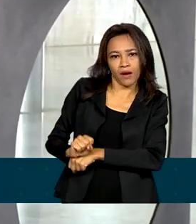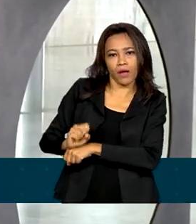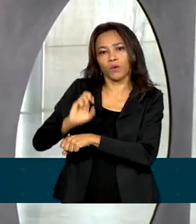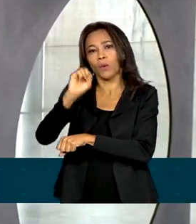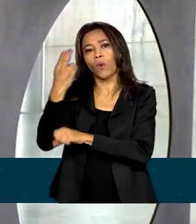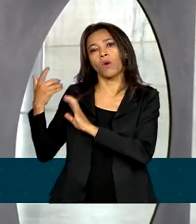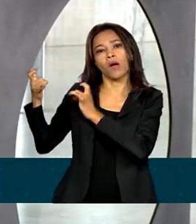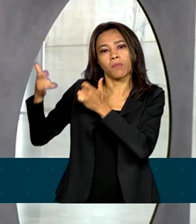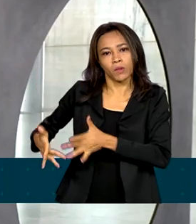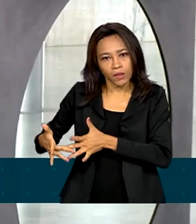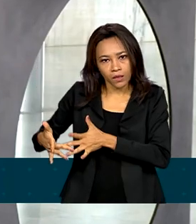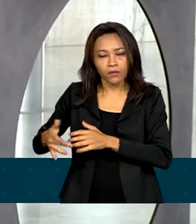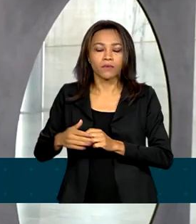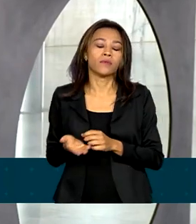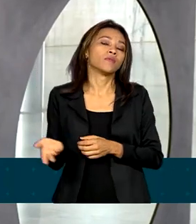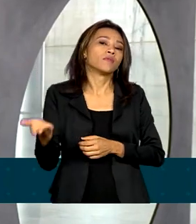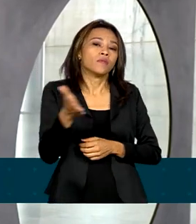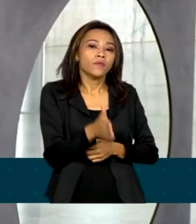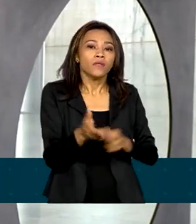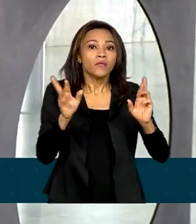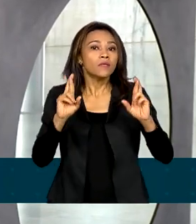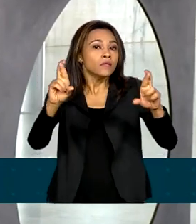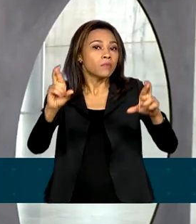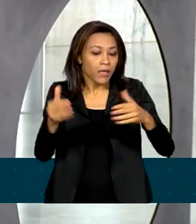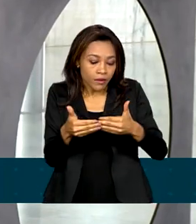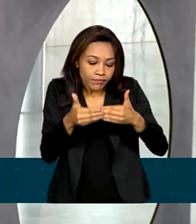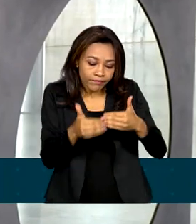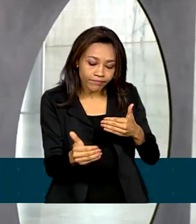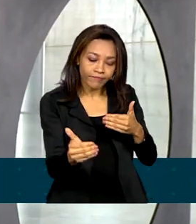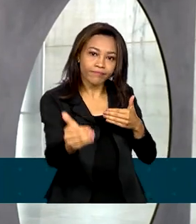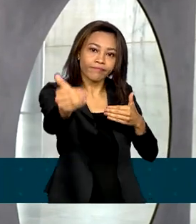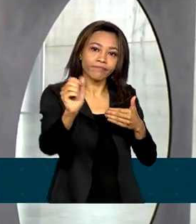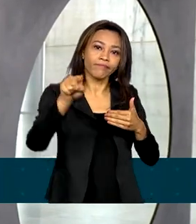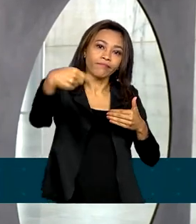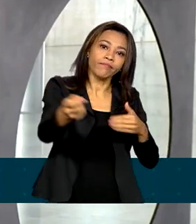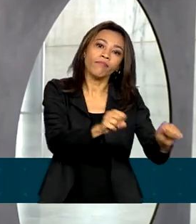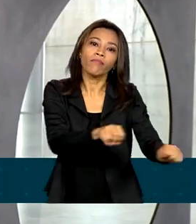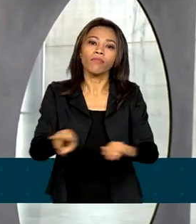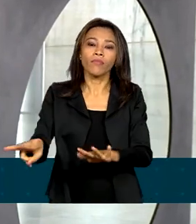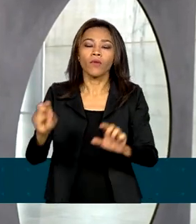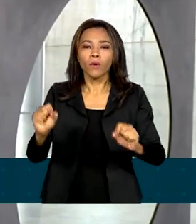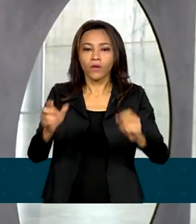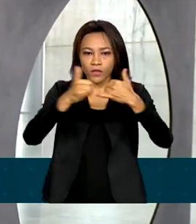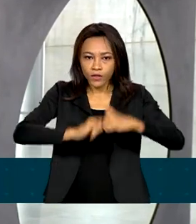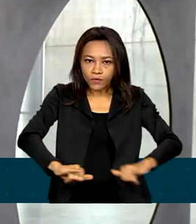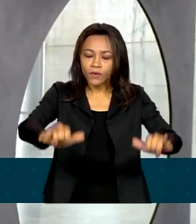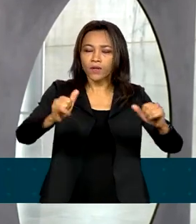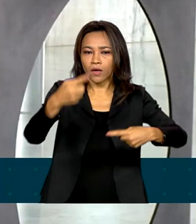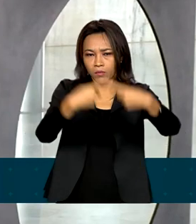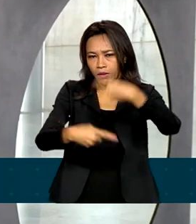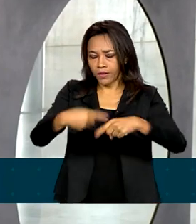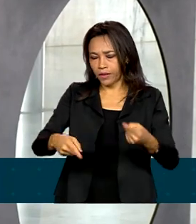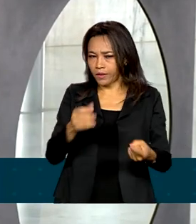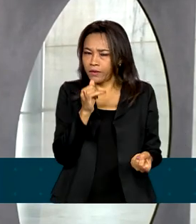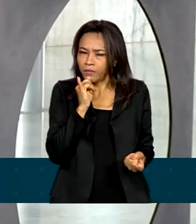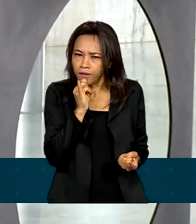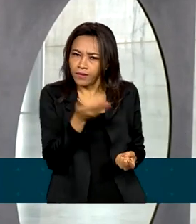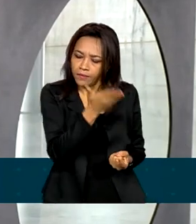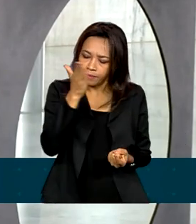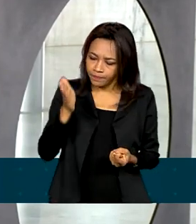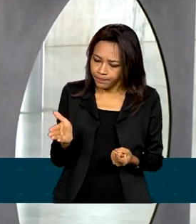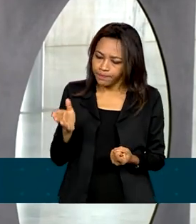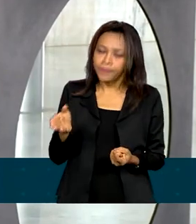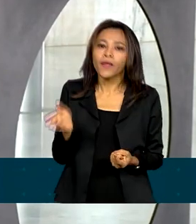abandonados. A expectativa é de já na próxima semana relançar políticas públicas como, por exemplo,